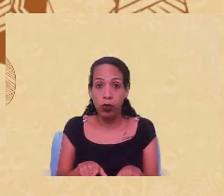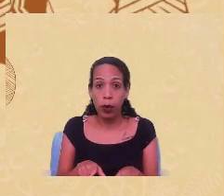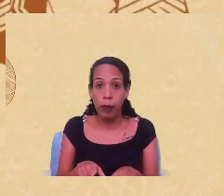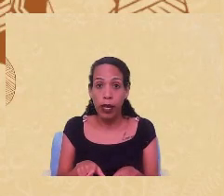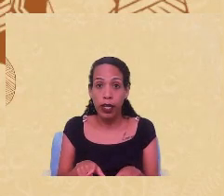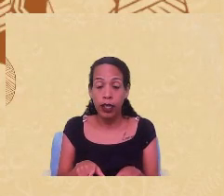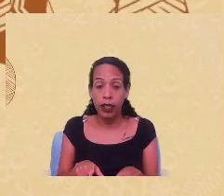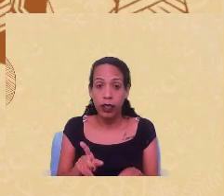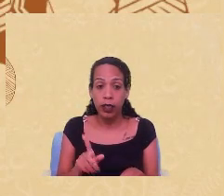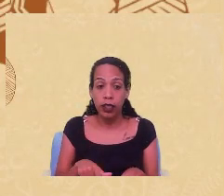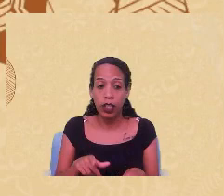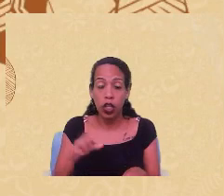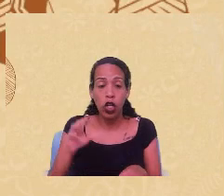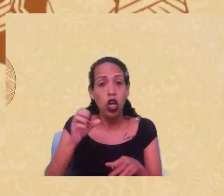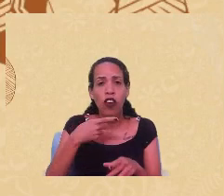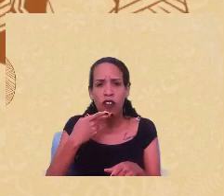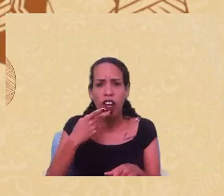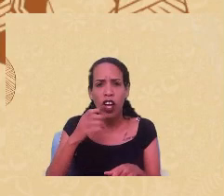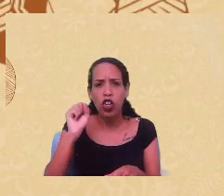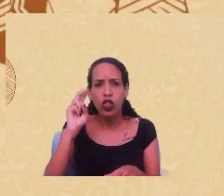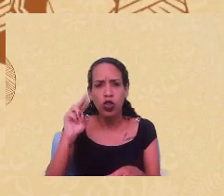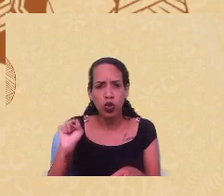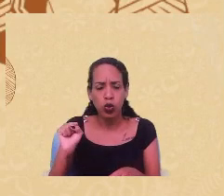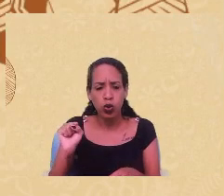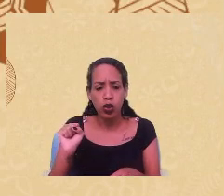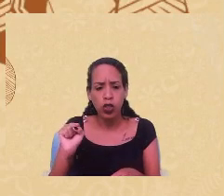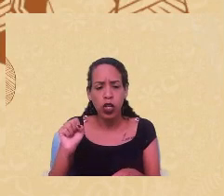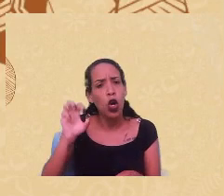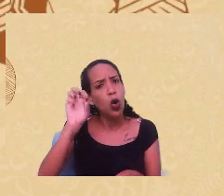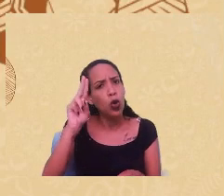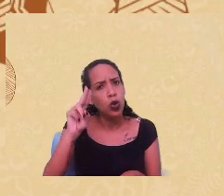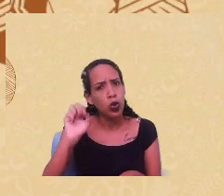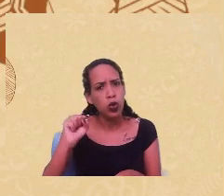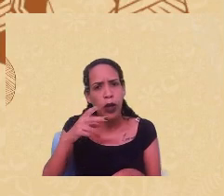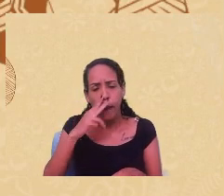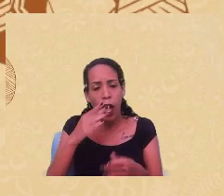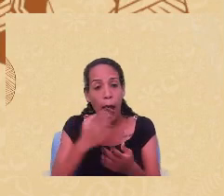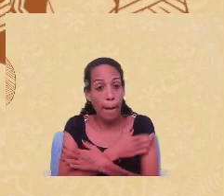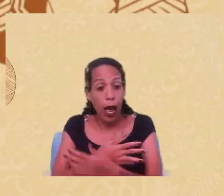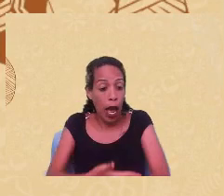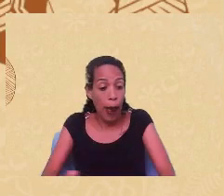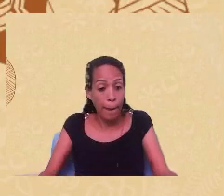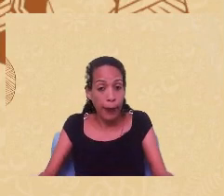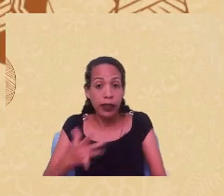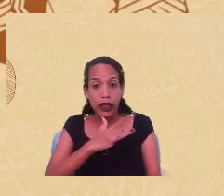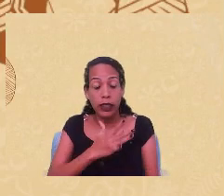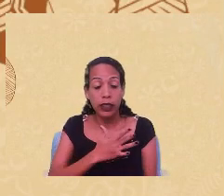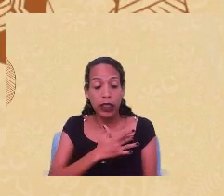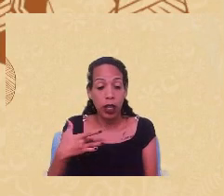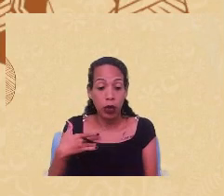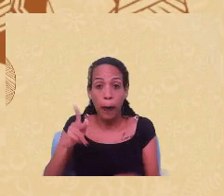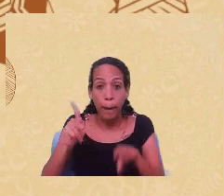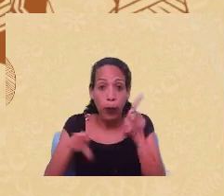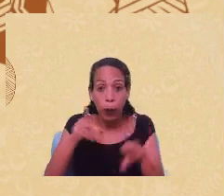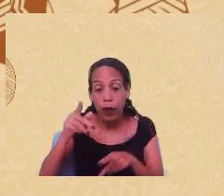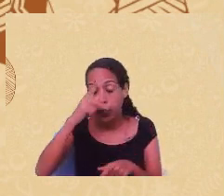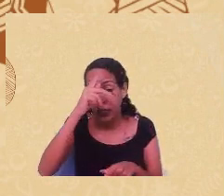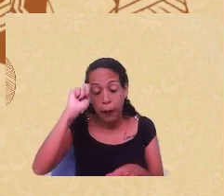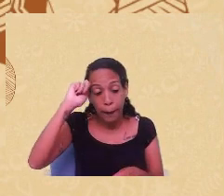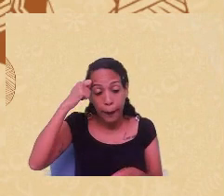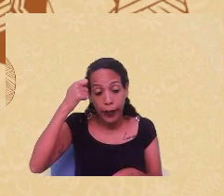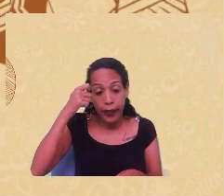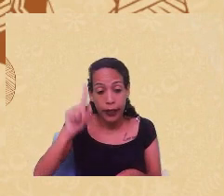Daniela, que se chamava O SUS está de braços abertos para a saúde da população meio. Nessa campanha,